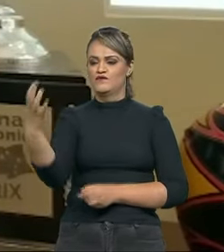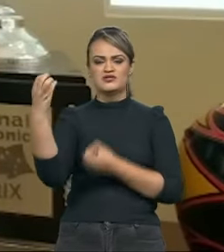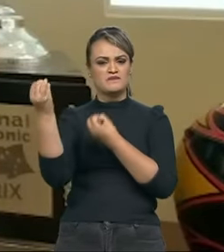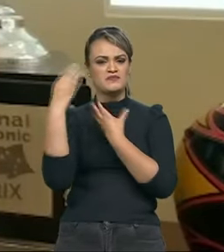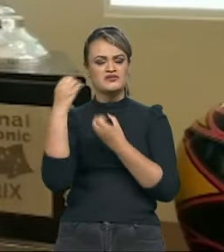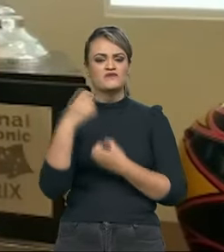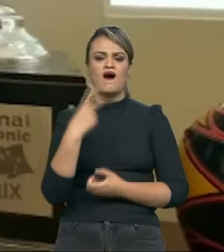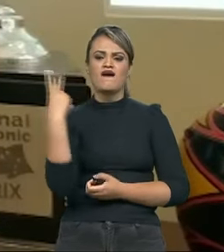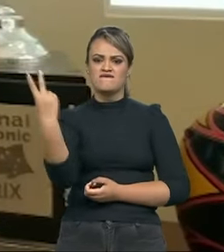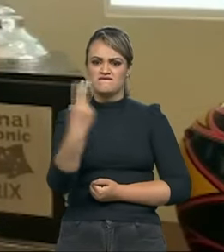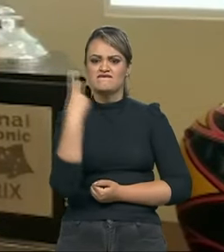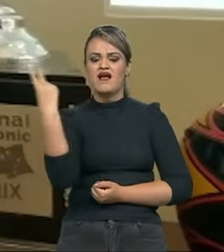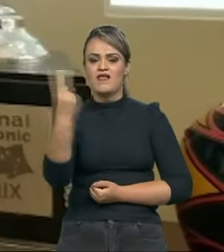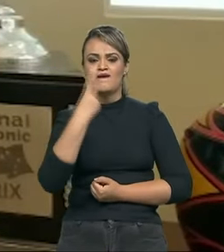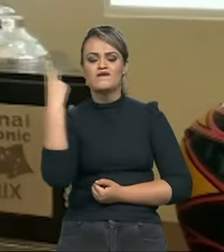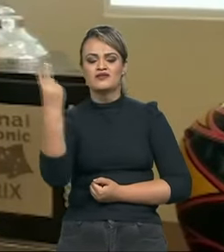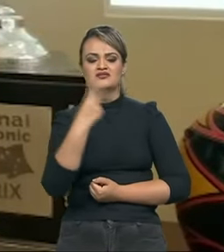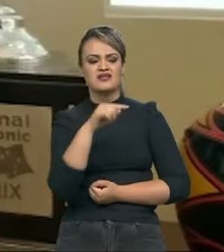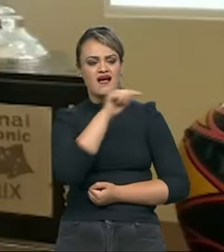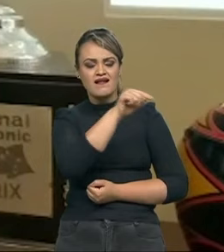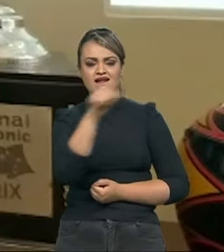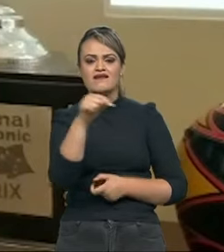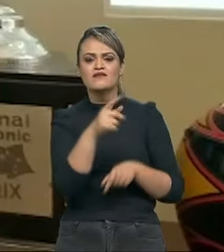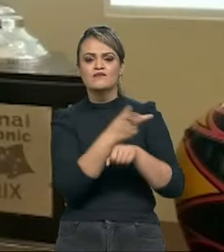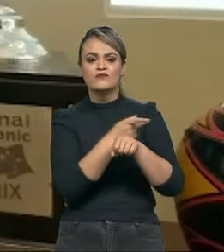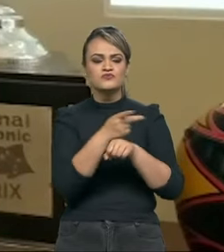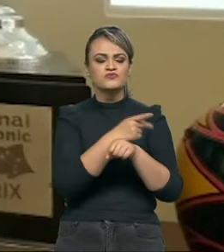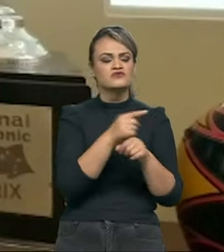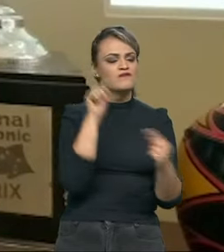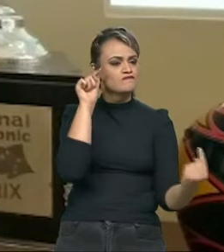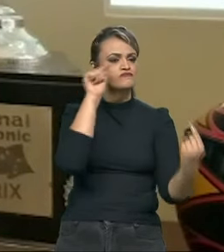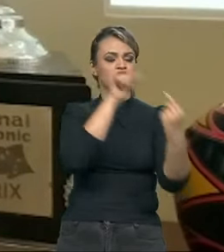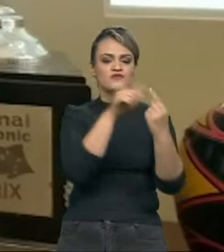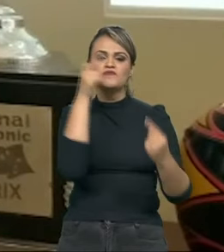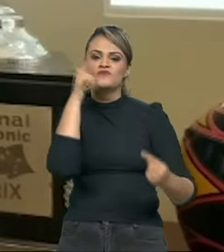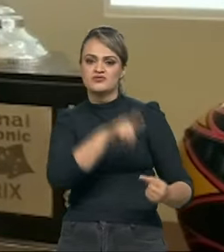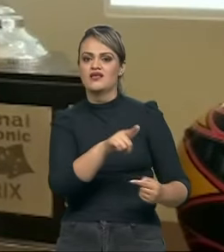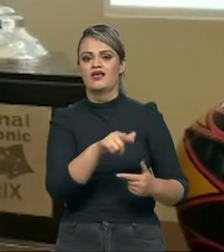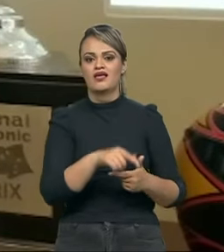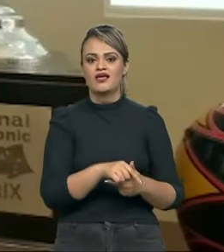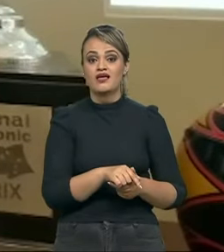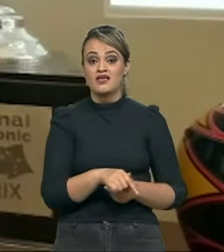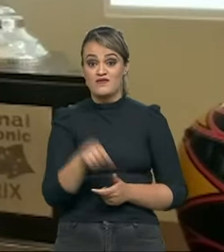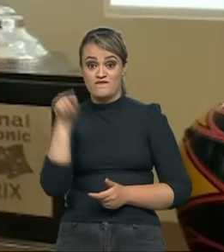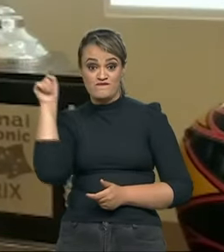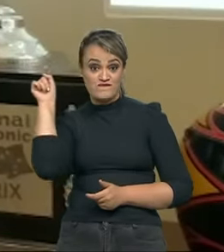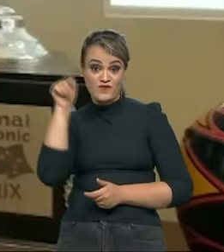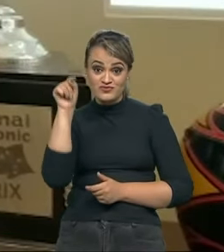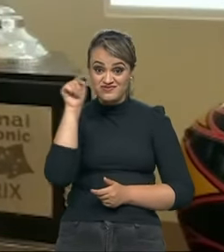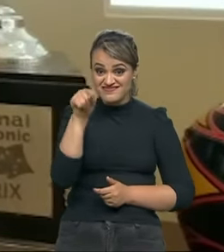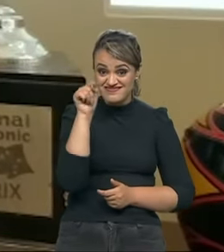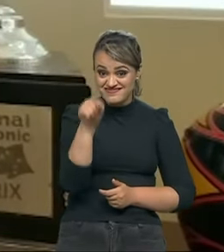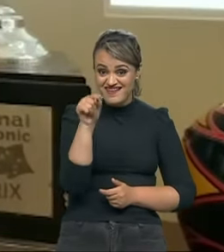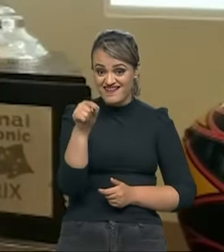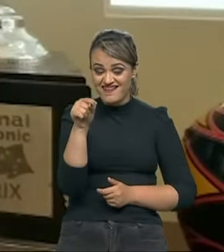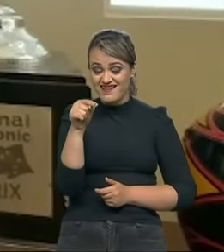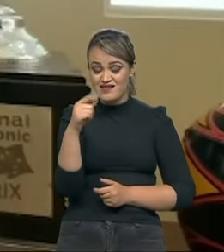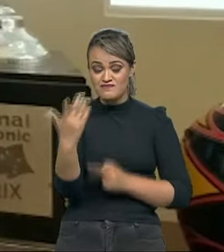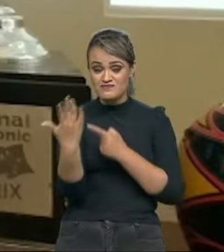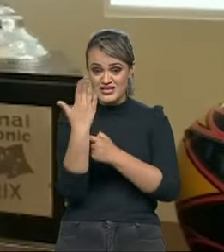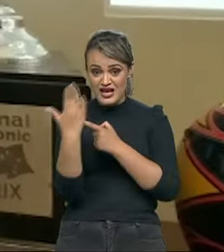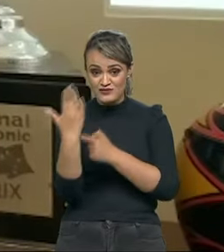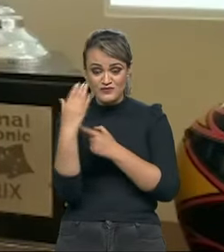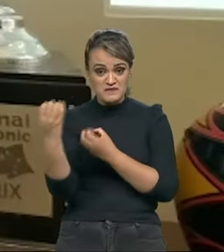ensinou a dar valor àquilo que é buscar na vida. E, por sua causa, e da semente que você